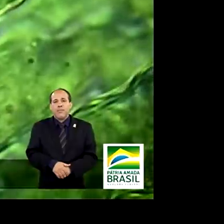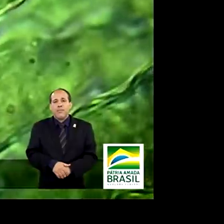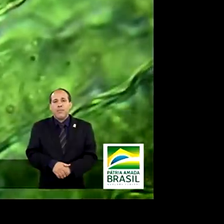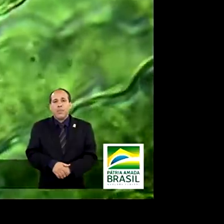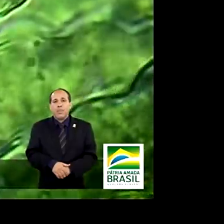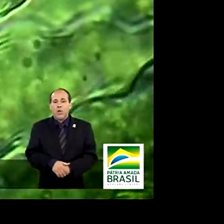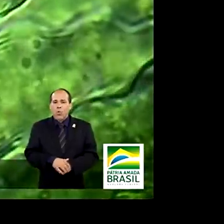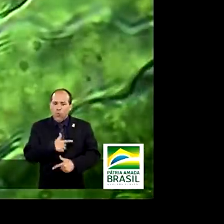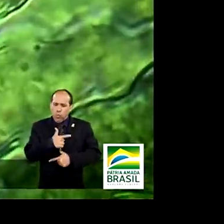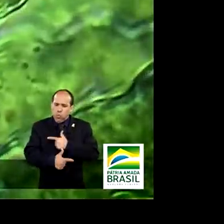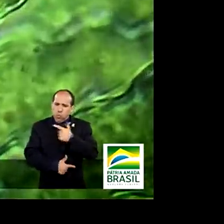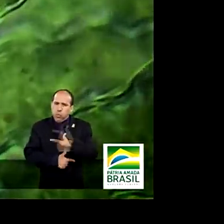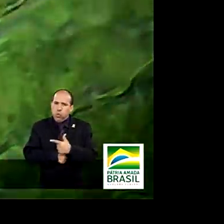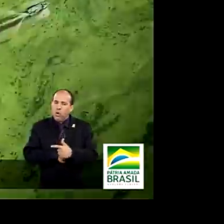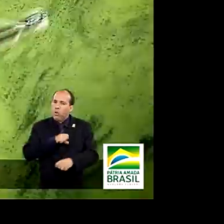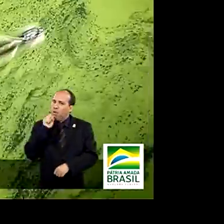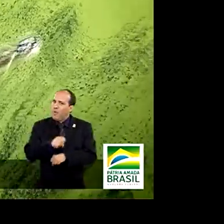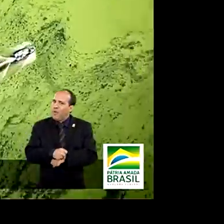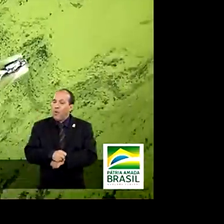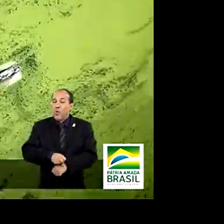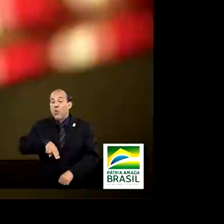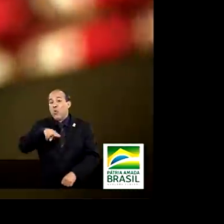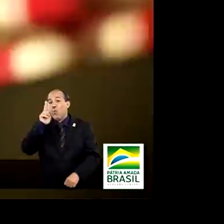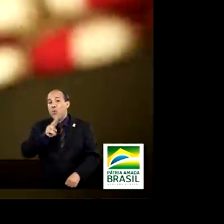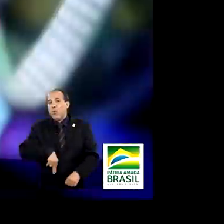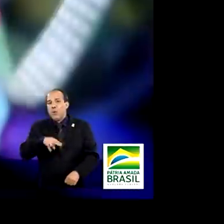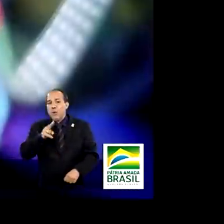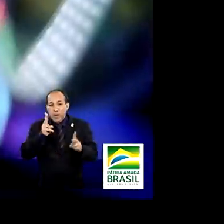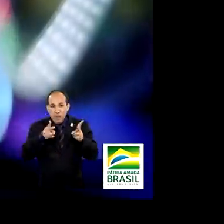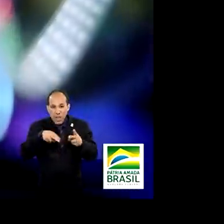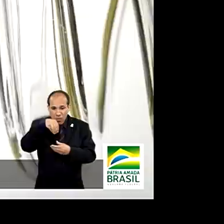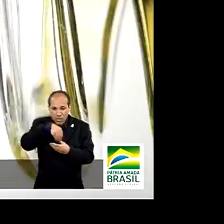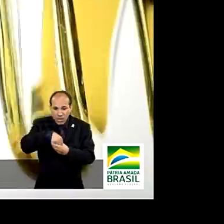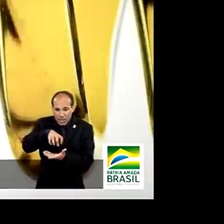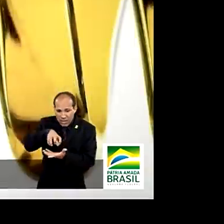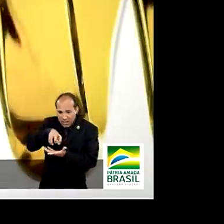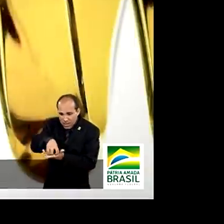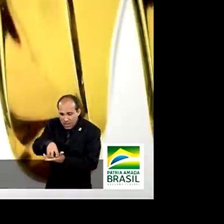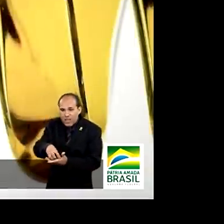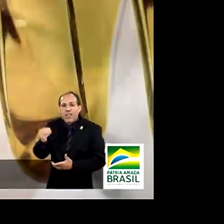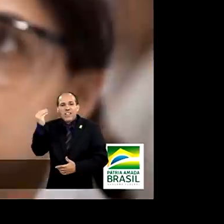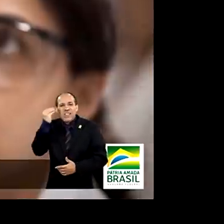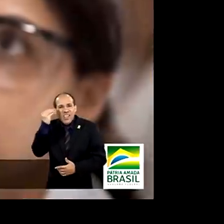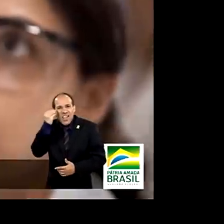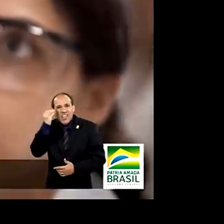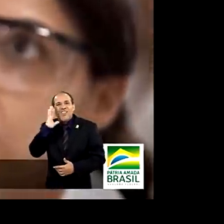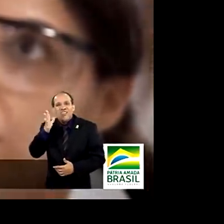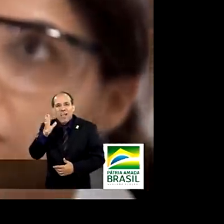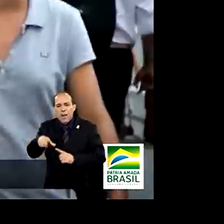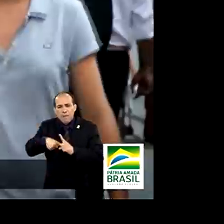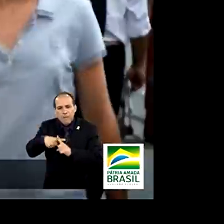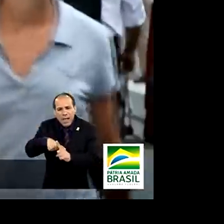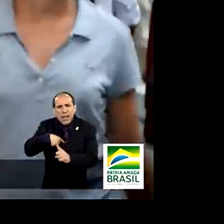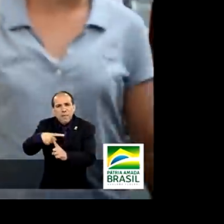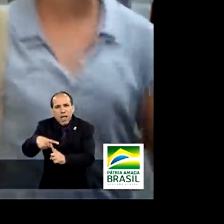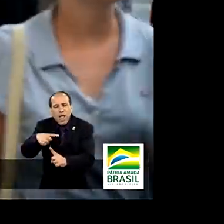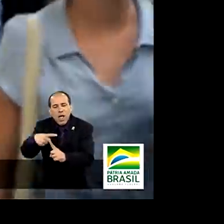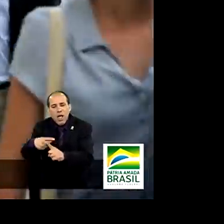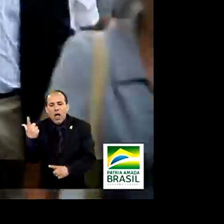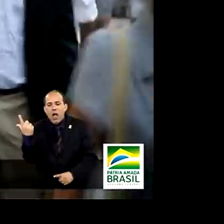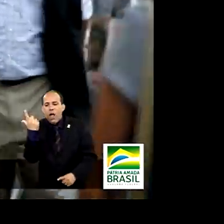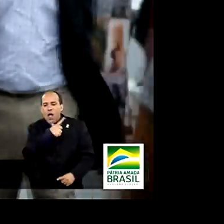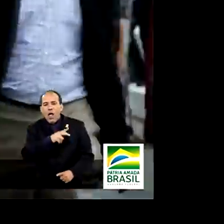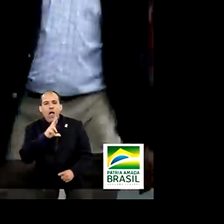E os trabalhos não param. Ainda nas bancadas do CNPEN, testes adicionais indicaram que este